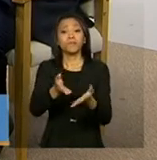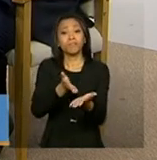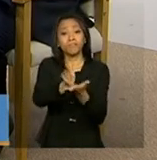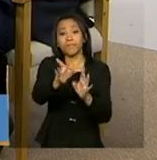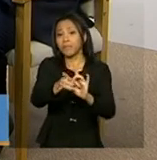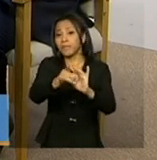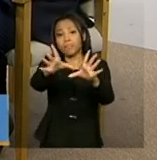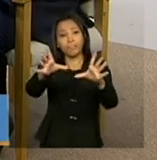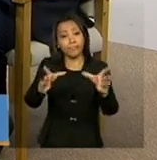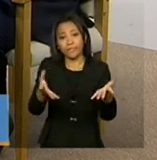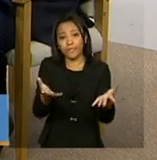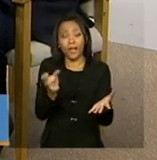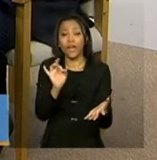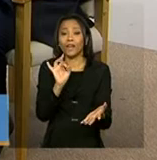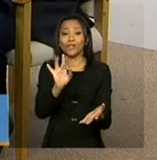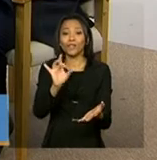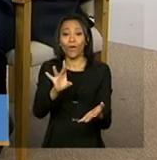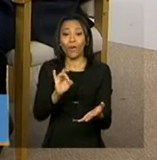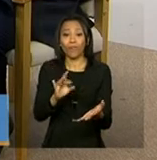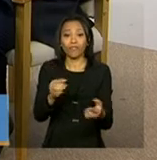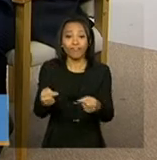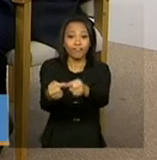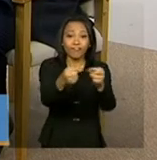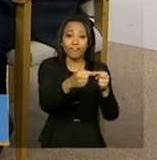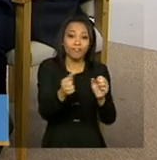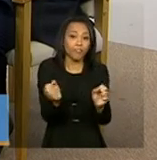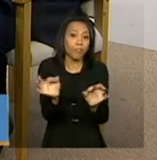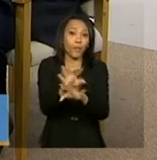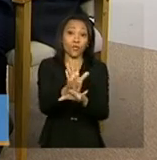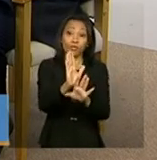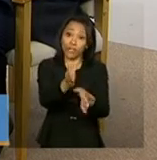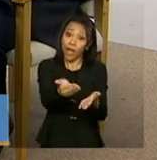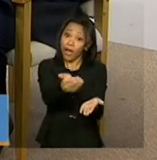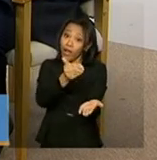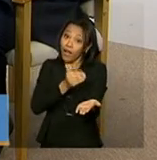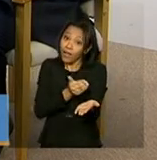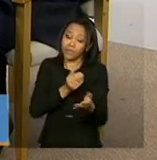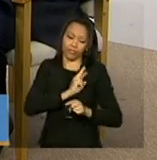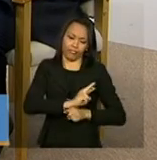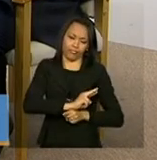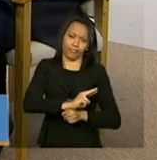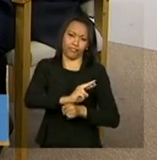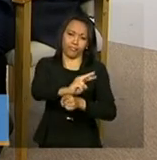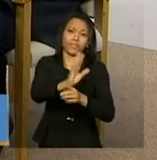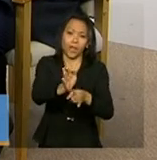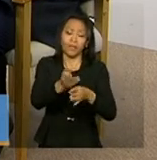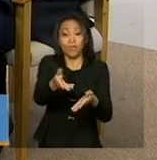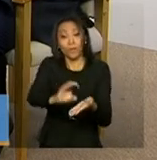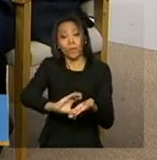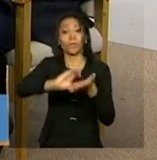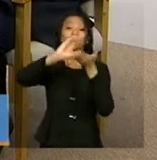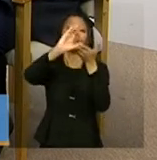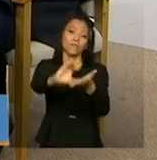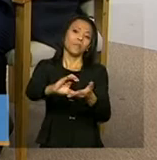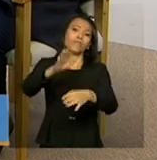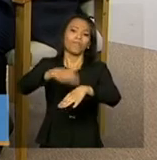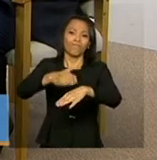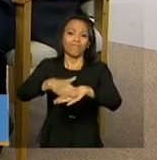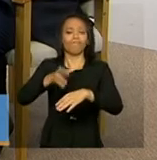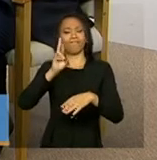contas, é só uma questão de conformidade. Ele já está fazendo o trabalho. Então, o Conselho, ele tem um papel